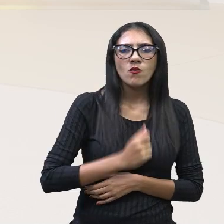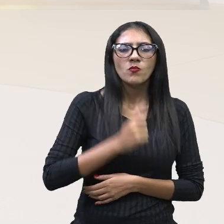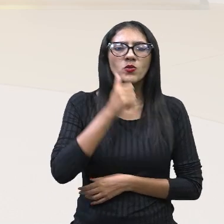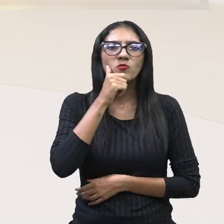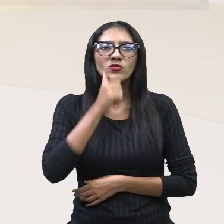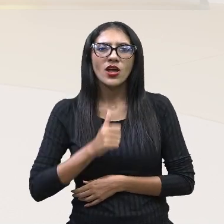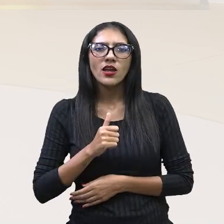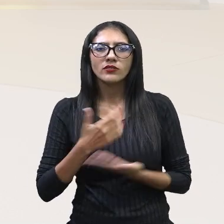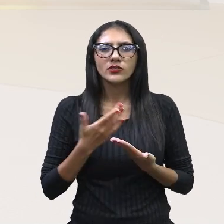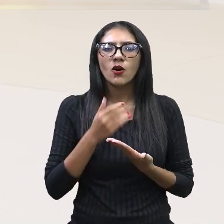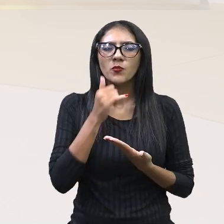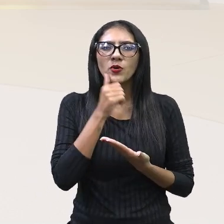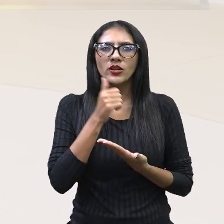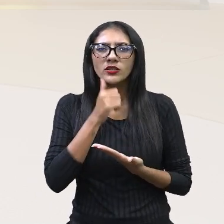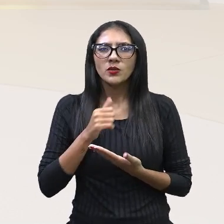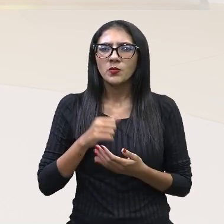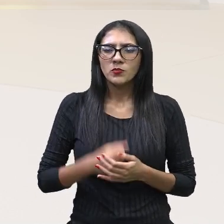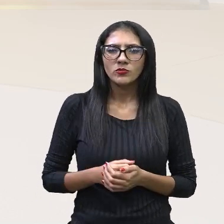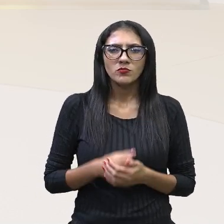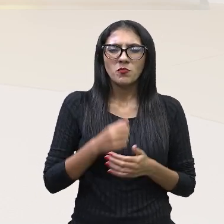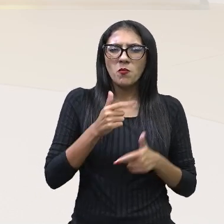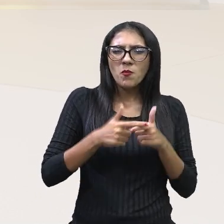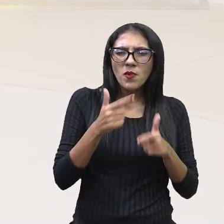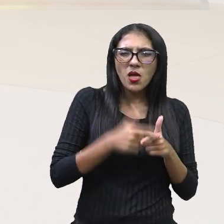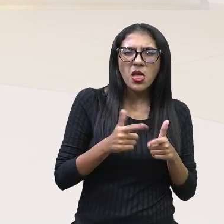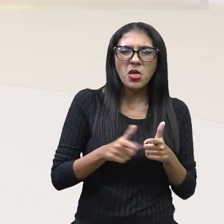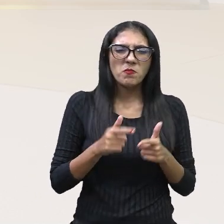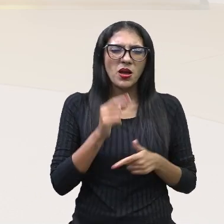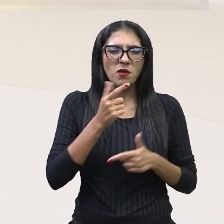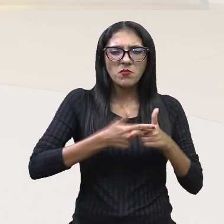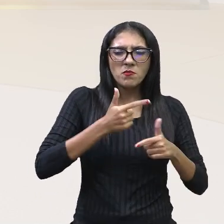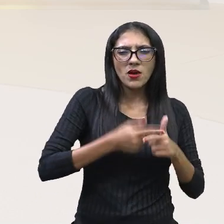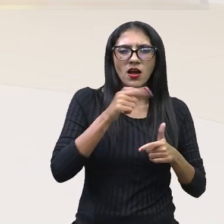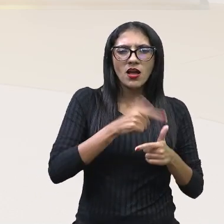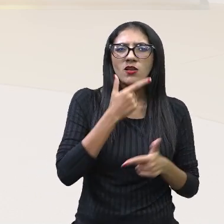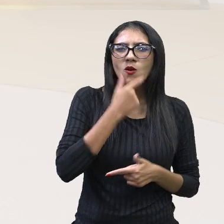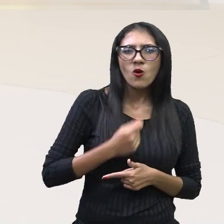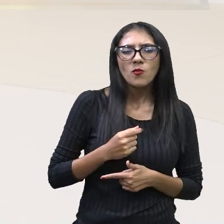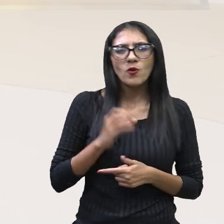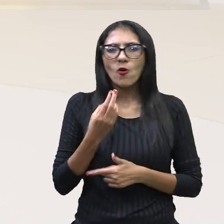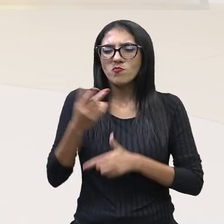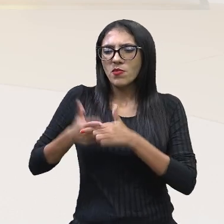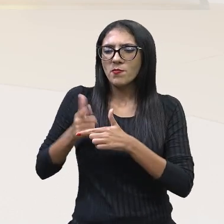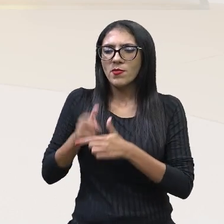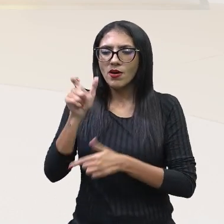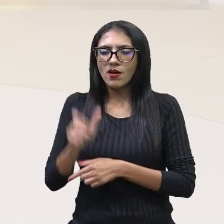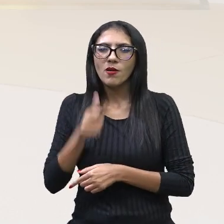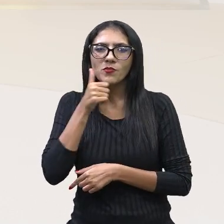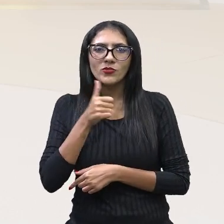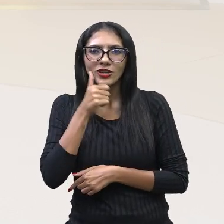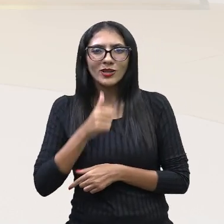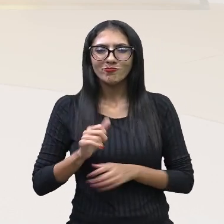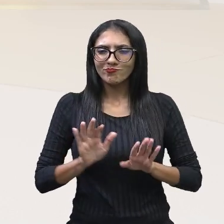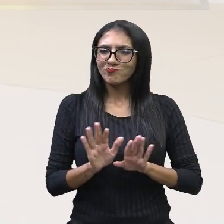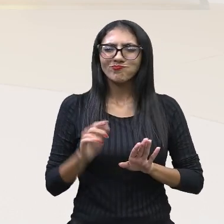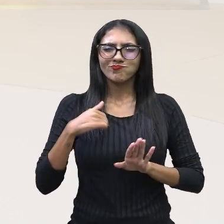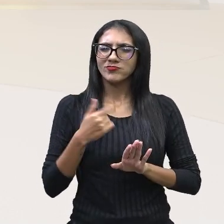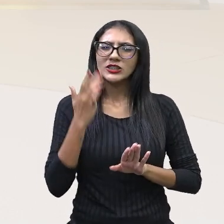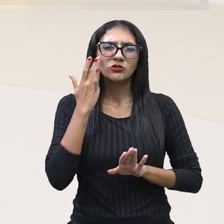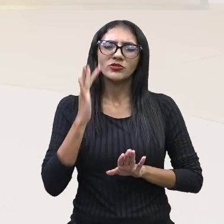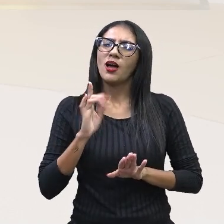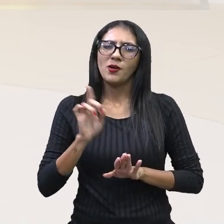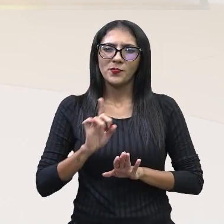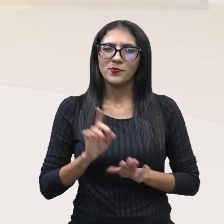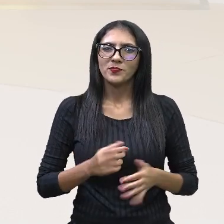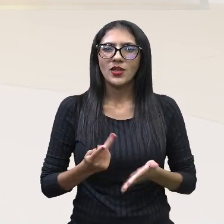então fez isso porque é homem, fez isso porque é mulher. Não é assim que funciona, tá? A gente sabe que não é assim que funciona.